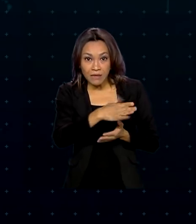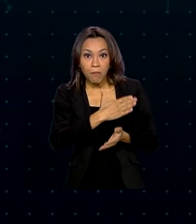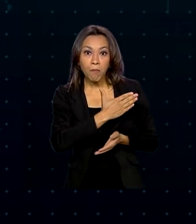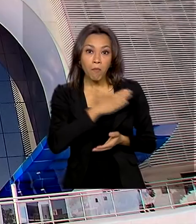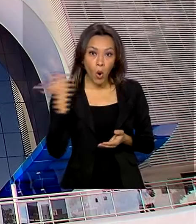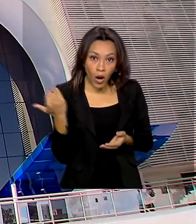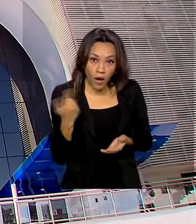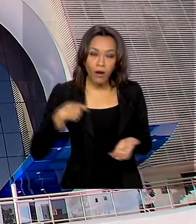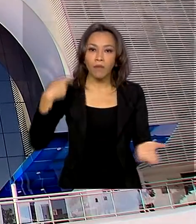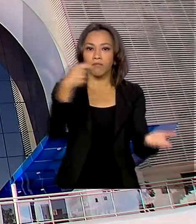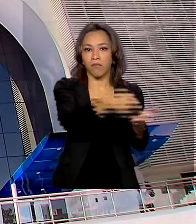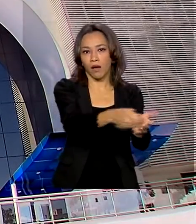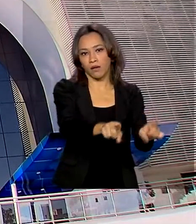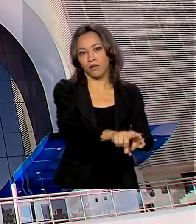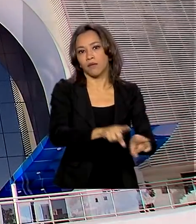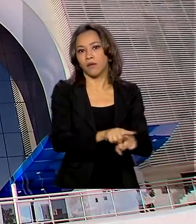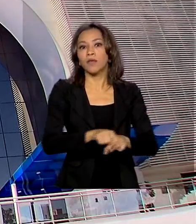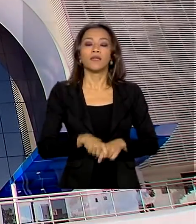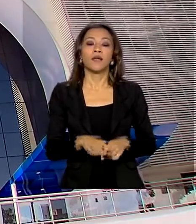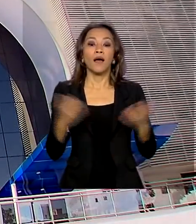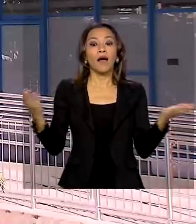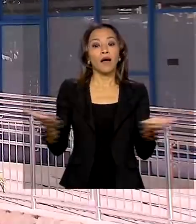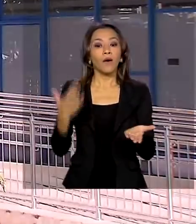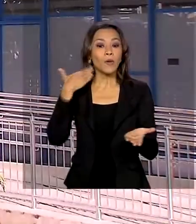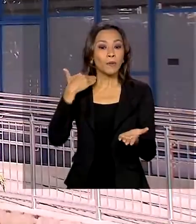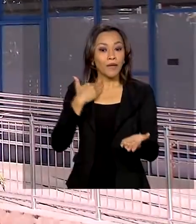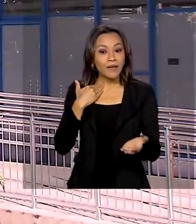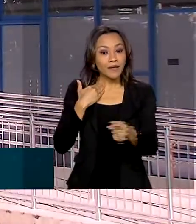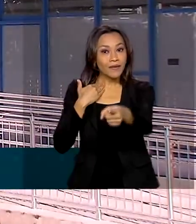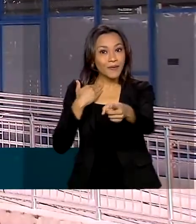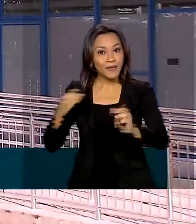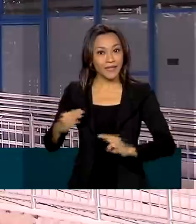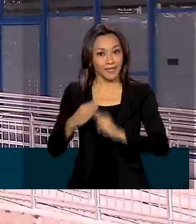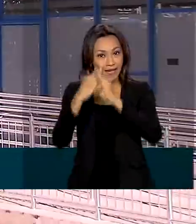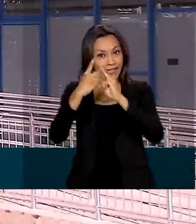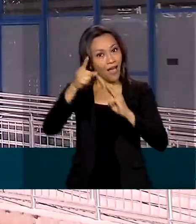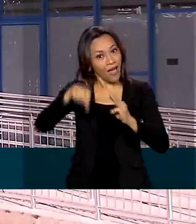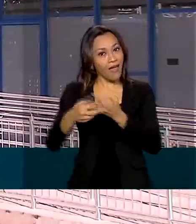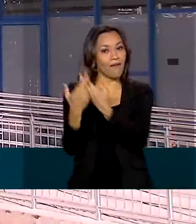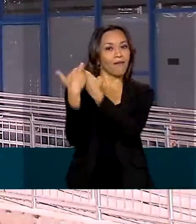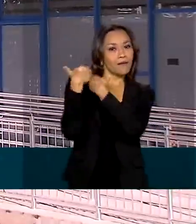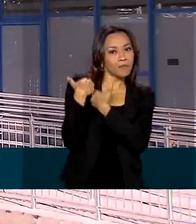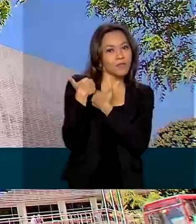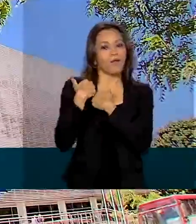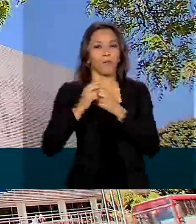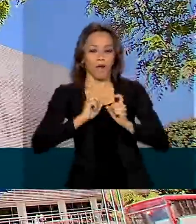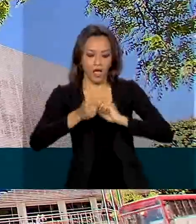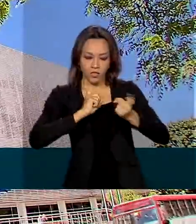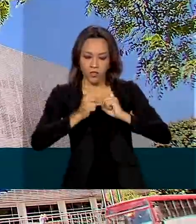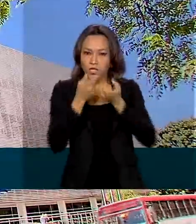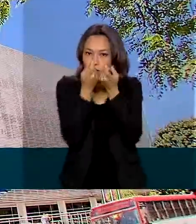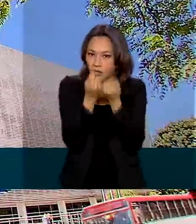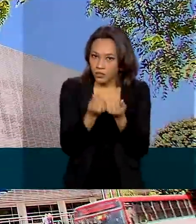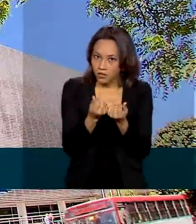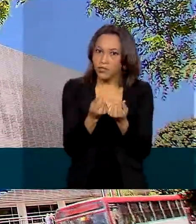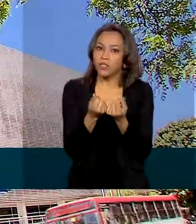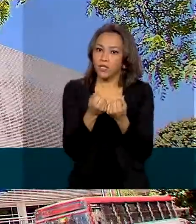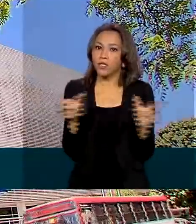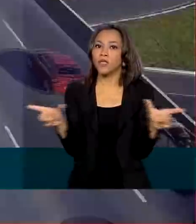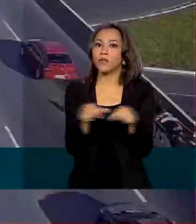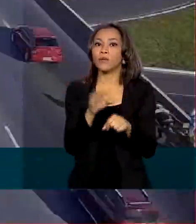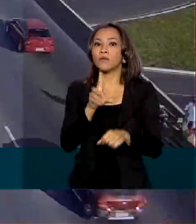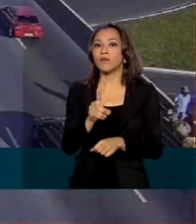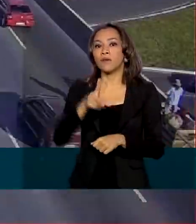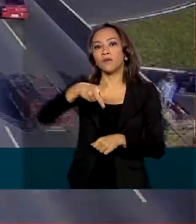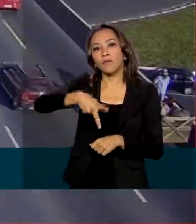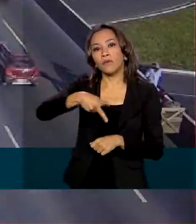de morte. E agora, a Caixa passa a ser a responsável pela administração dos recursos do DPVAT